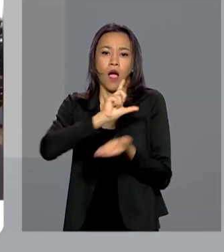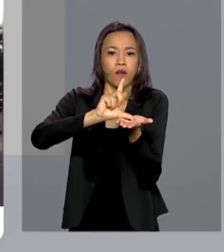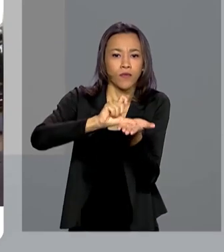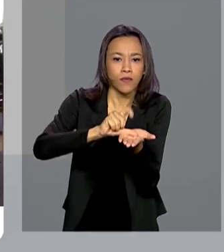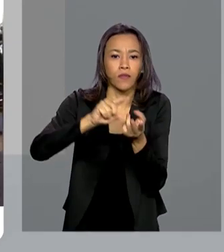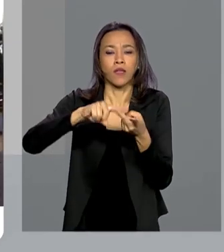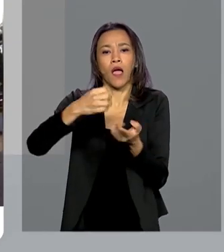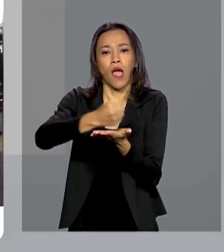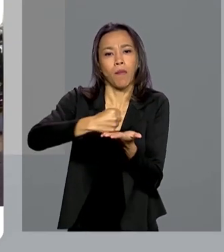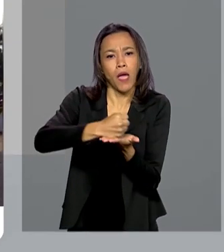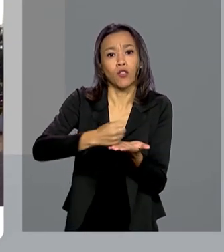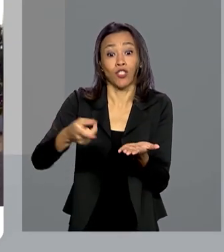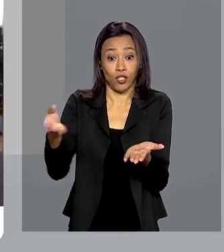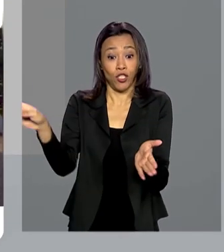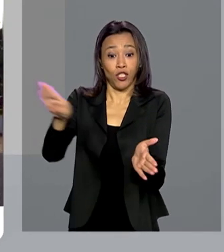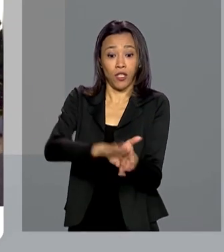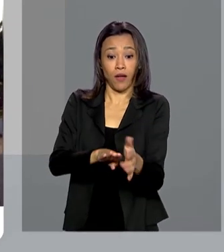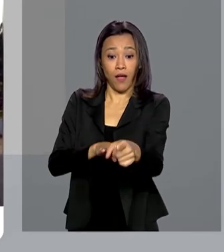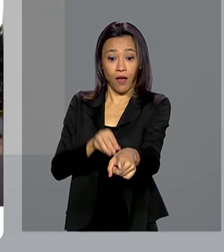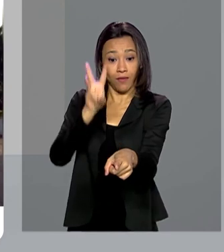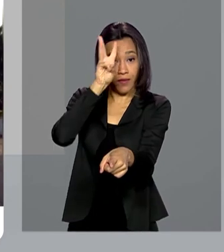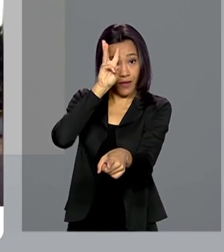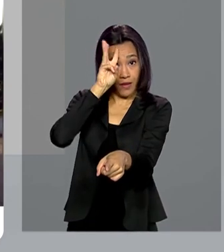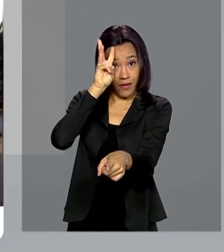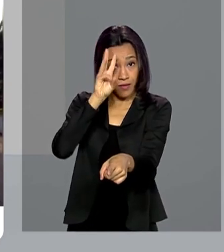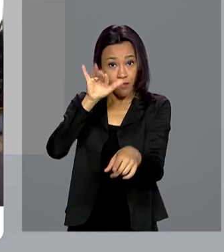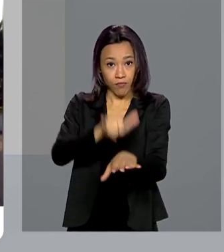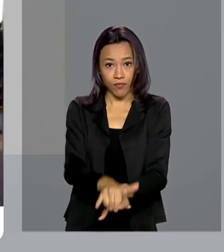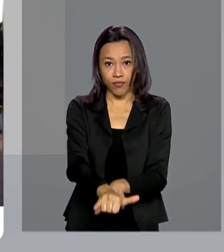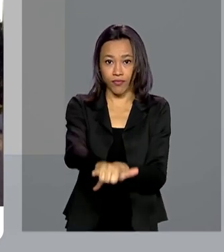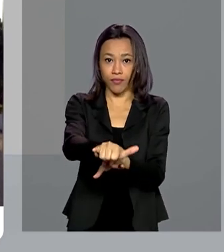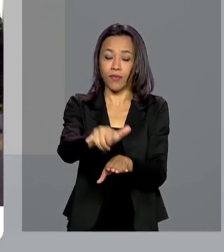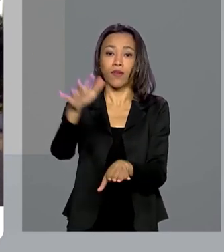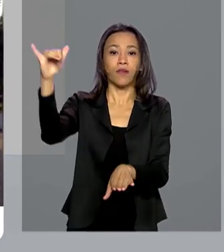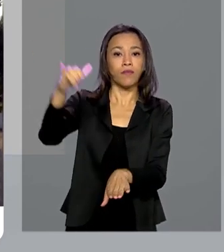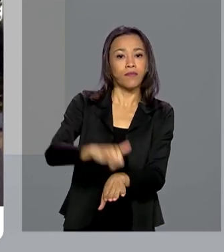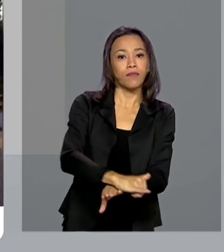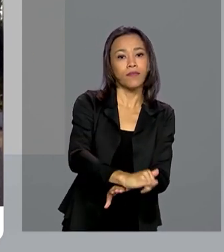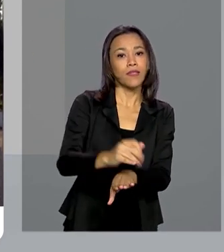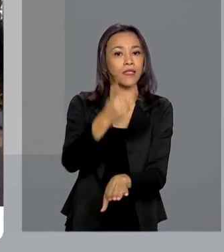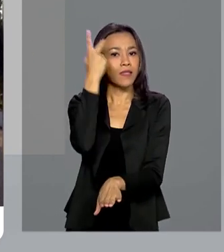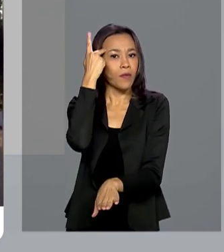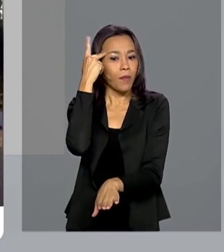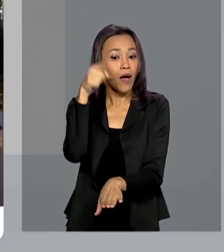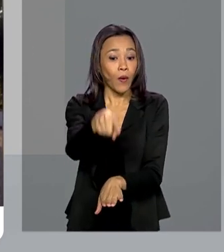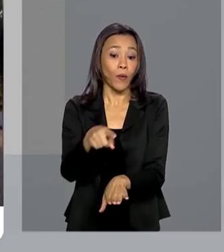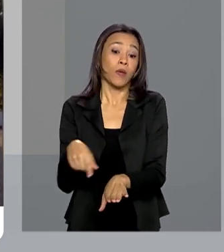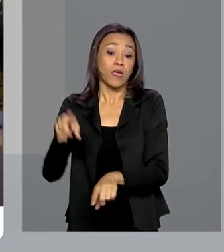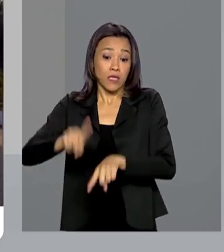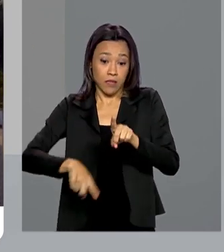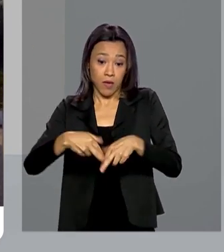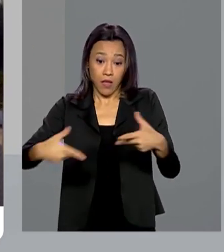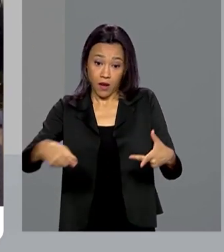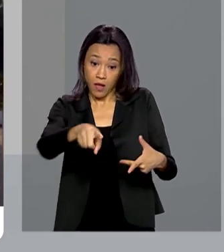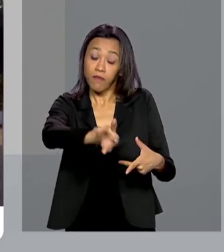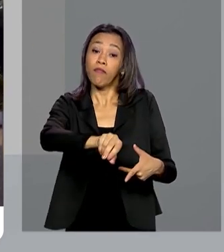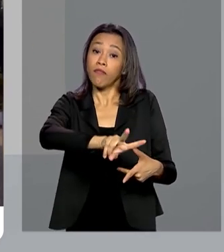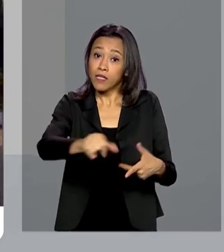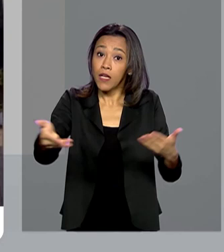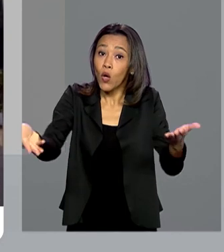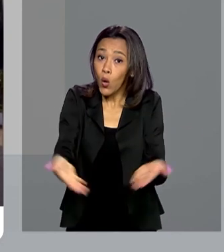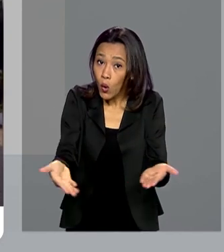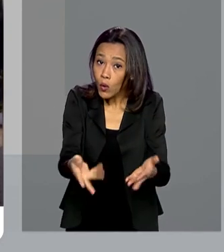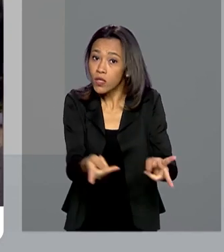chegaram nessa terça-feira à base aérea de São Paulo. Os produtos adquiridos pelo Ministério da Saúde vão ser transportados